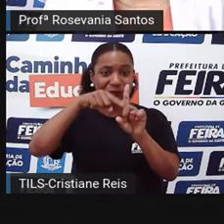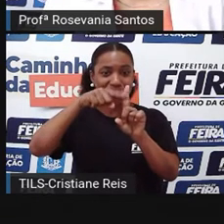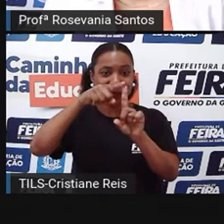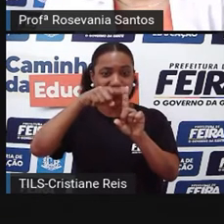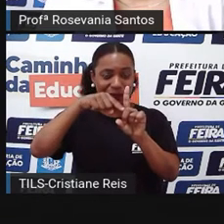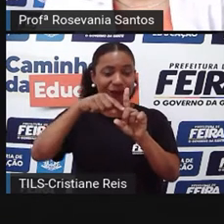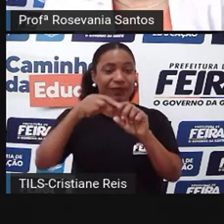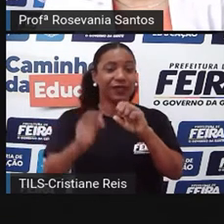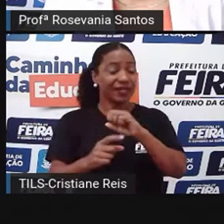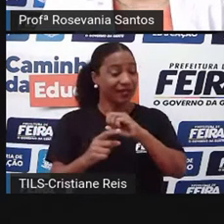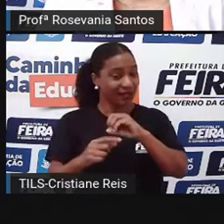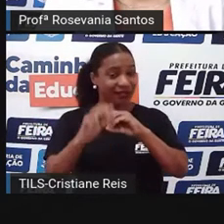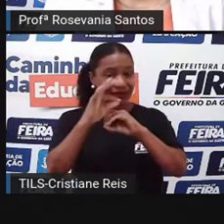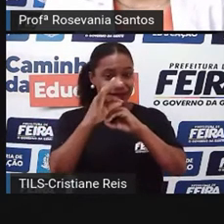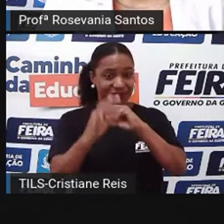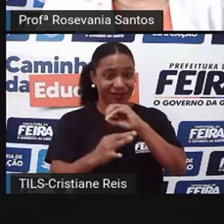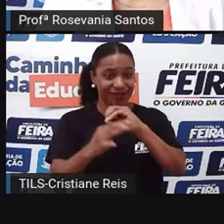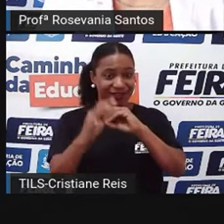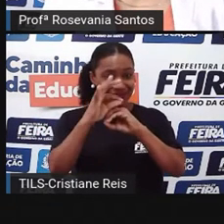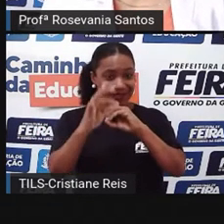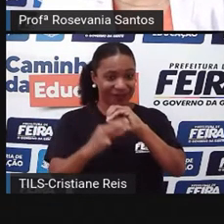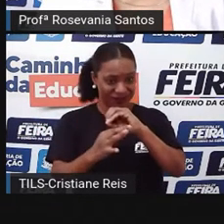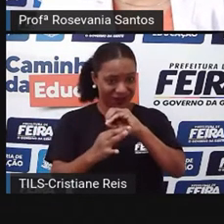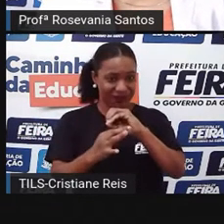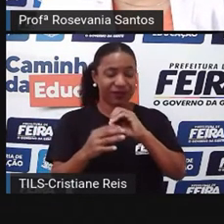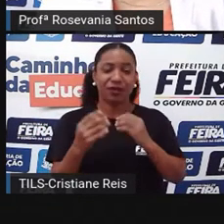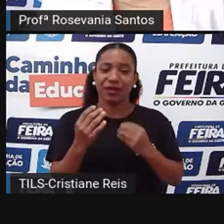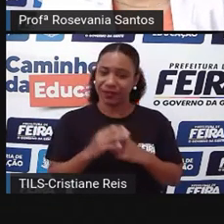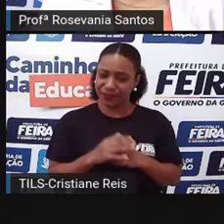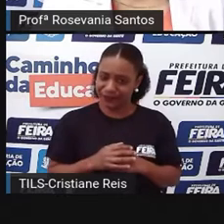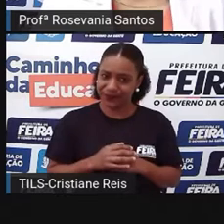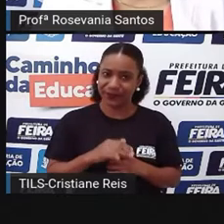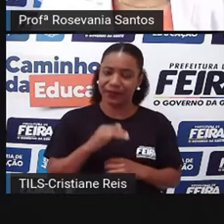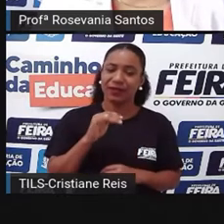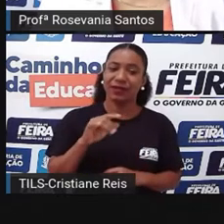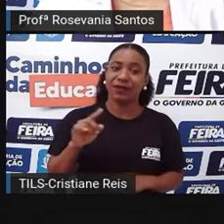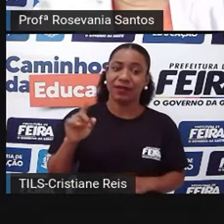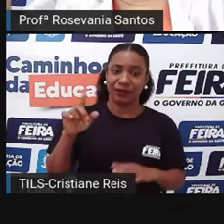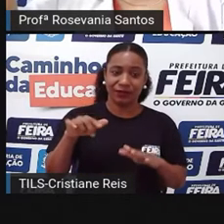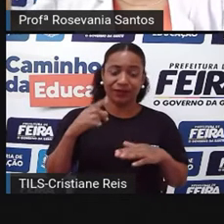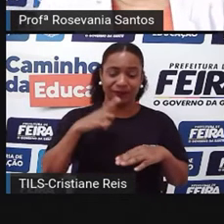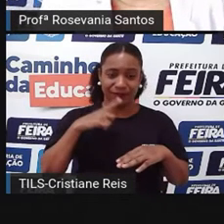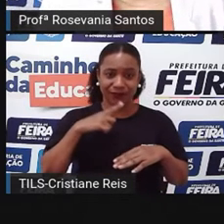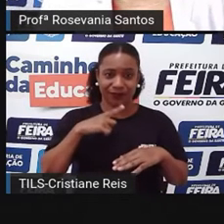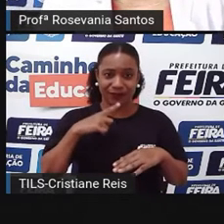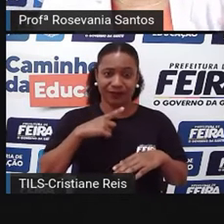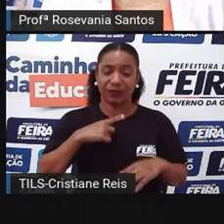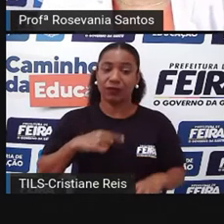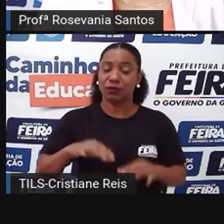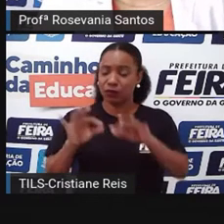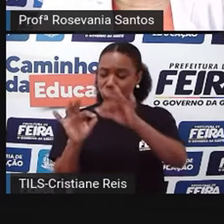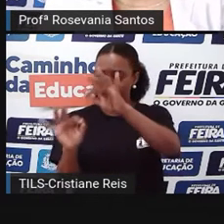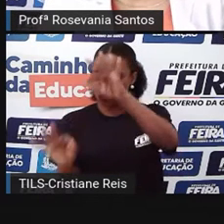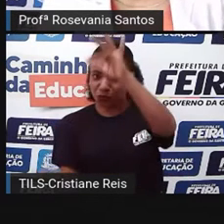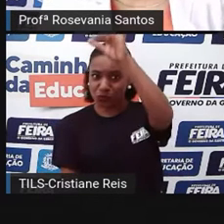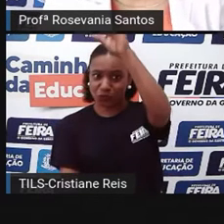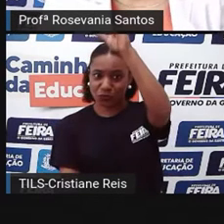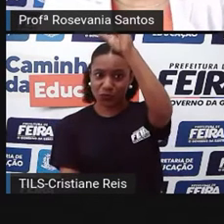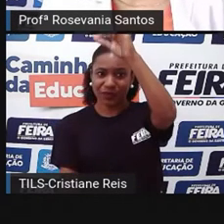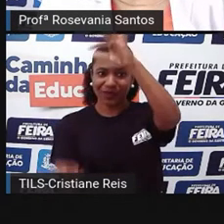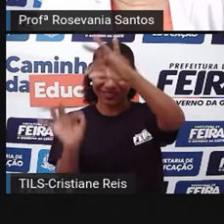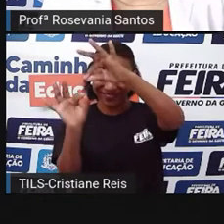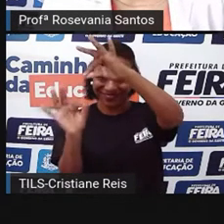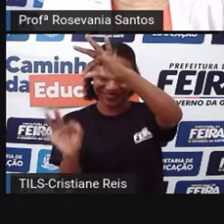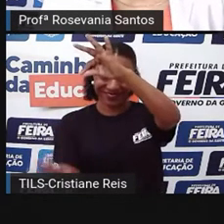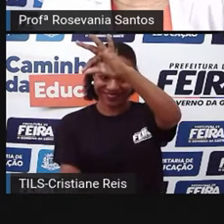corpo de sua base para cima. Então, quando eu chego lá dos meus pés, né, pra cima, bora entender assim, do